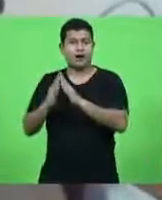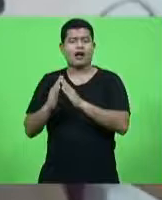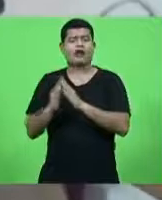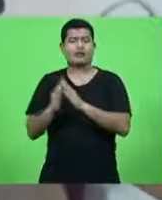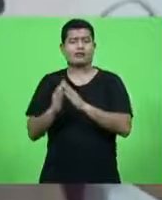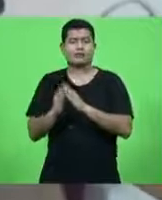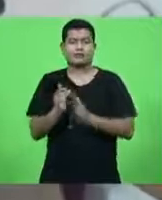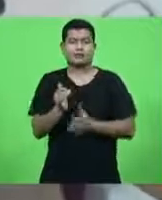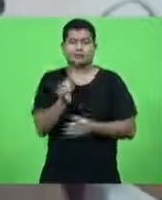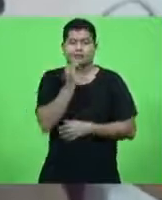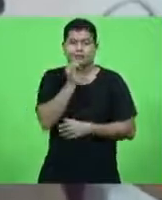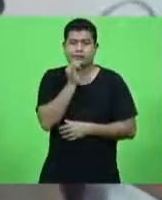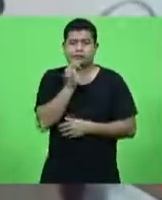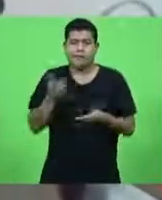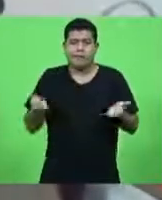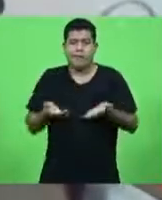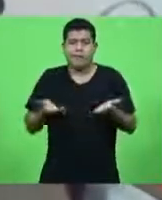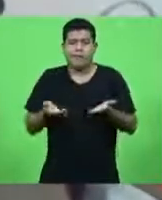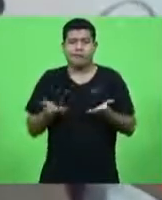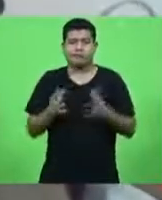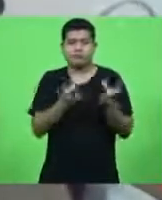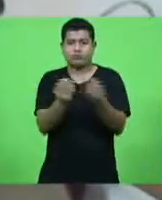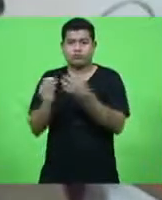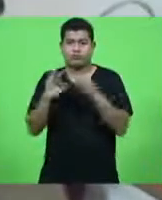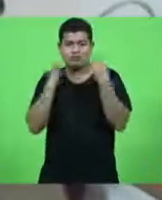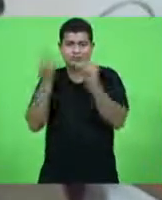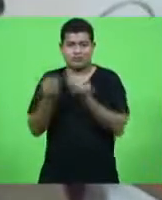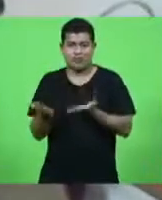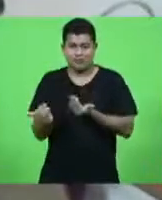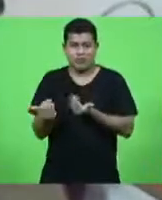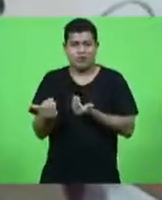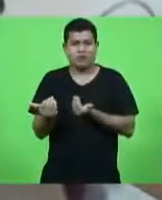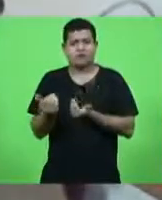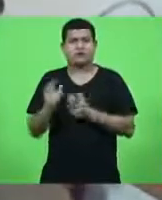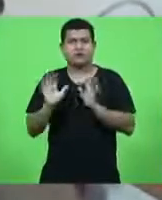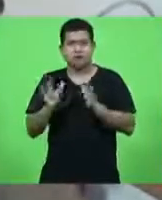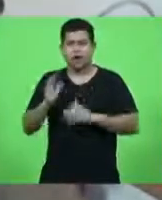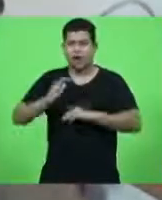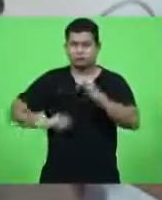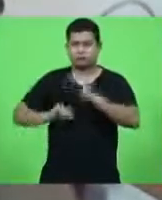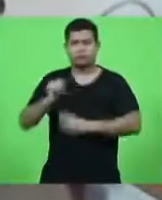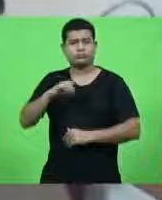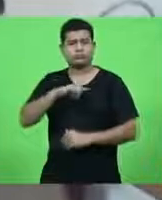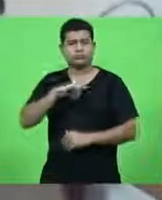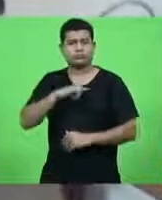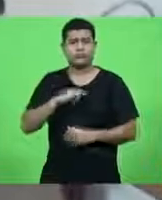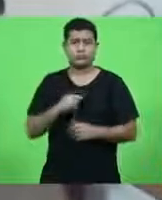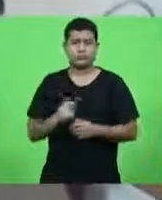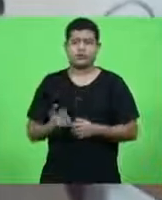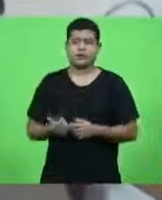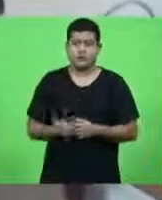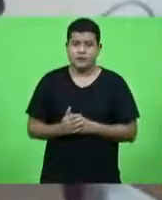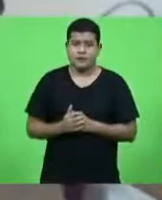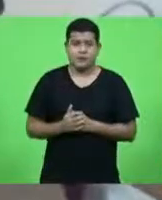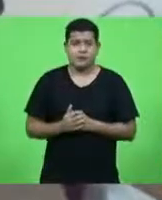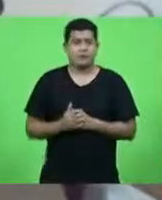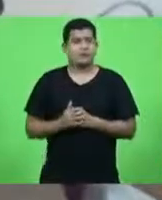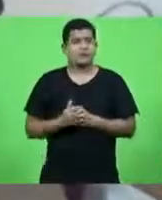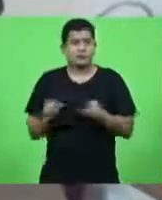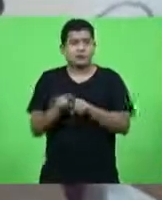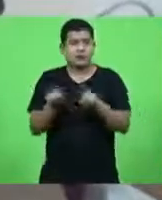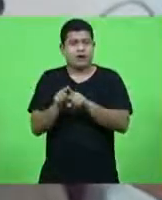casais já estão praticando, graças a Deus. Fim de todas as formas de violência, sejam elas físicas ou